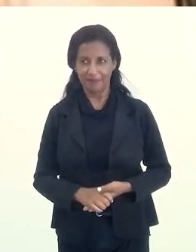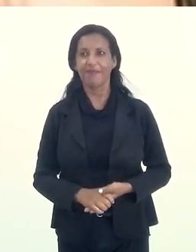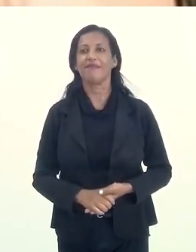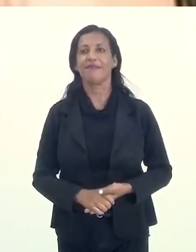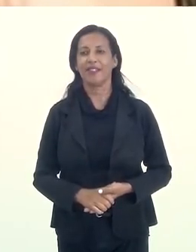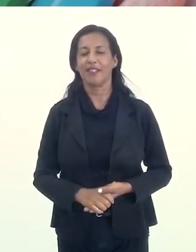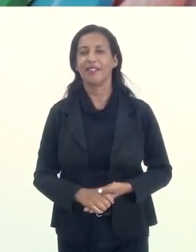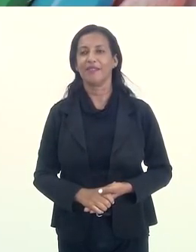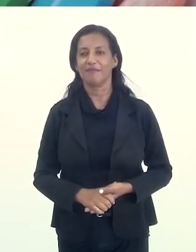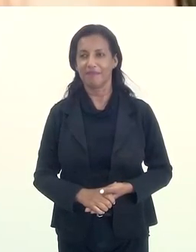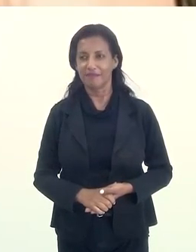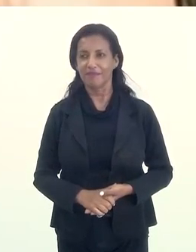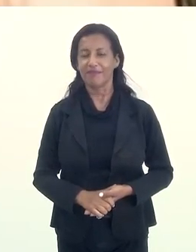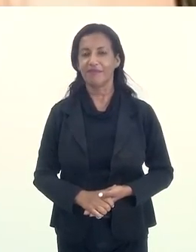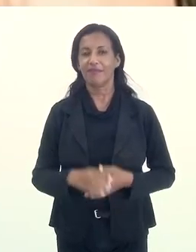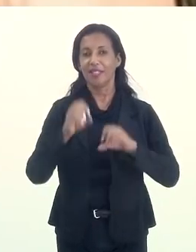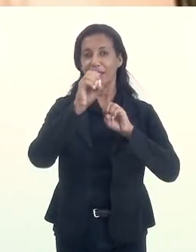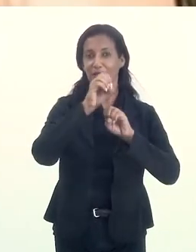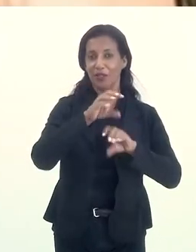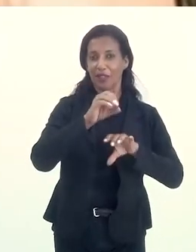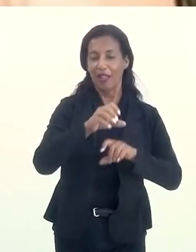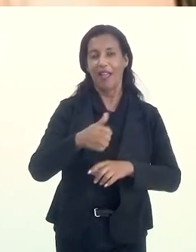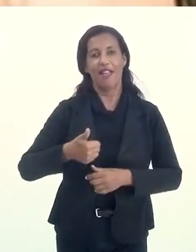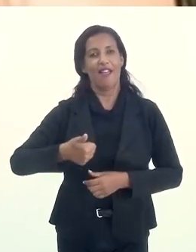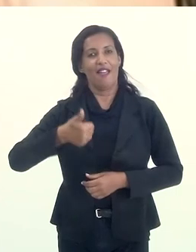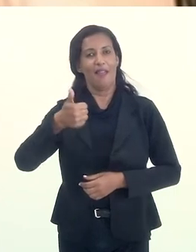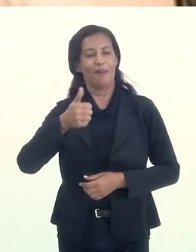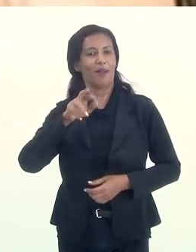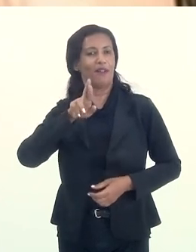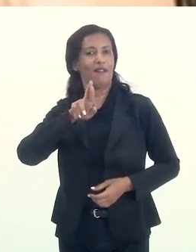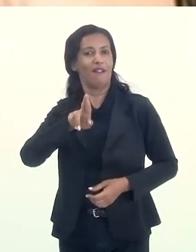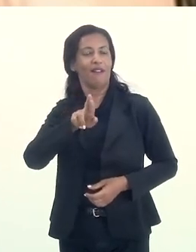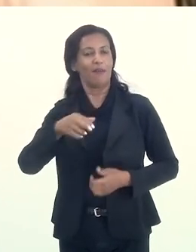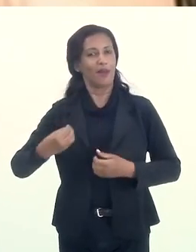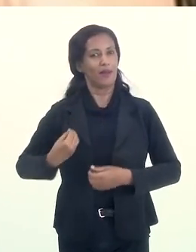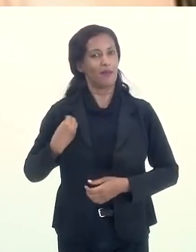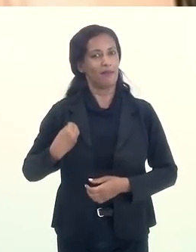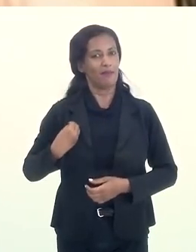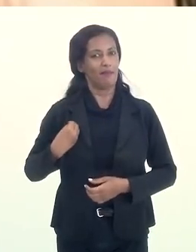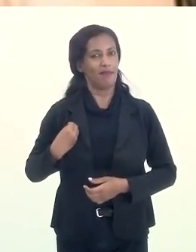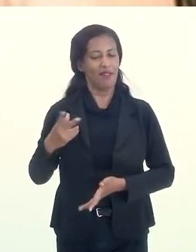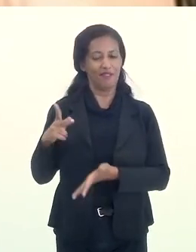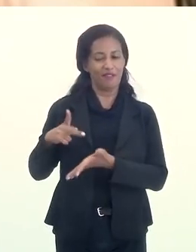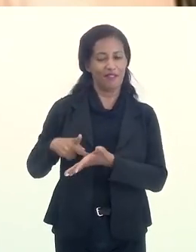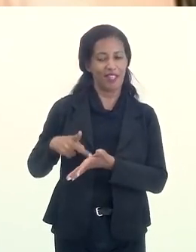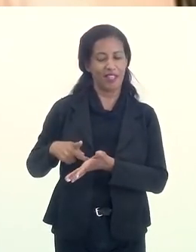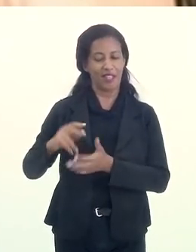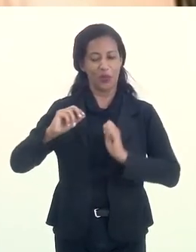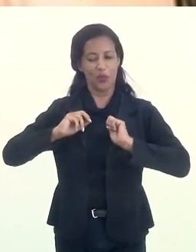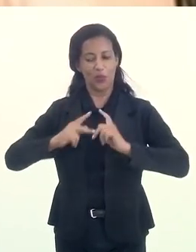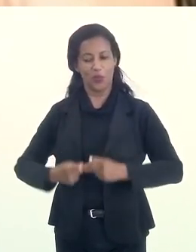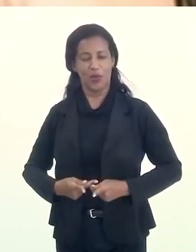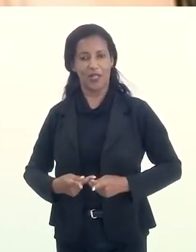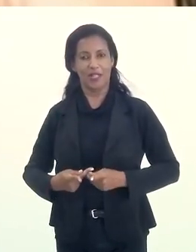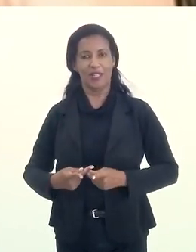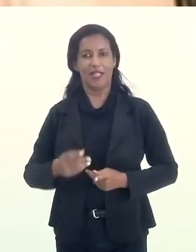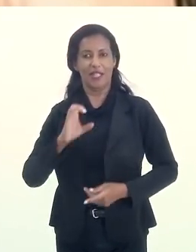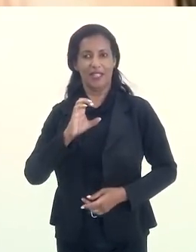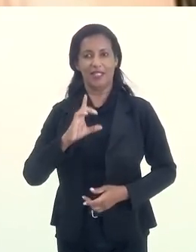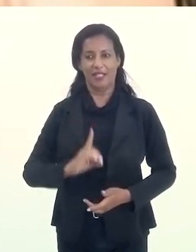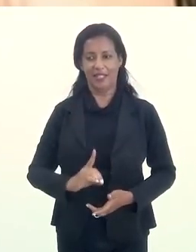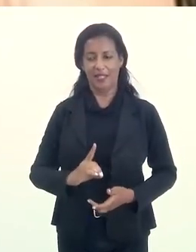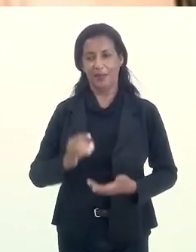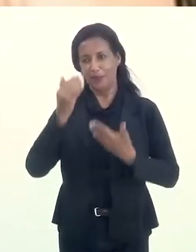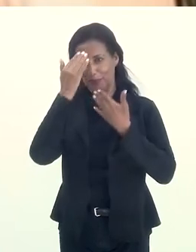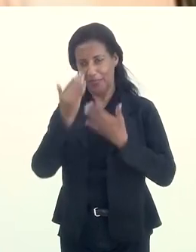Com certeza. de outros termos. A educação é a melhor receita para uma vida verdadeiramente humana e